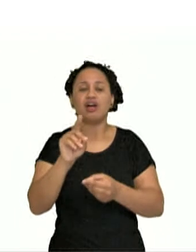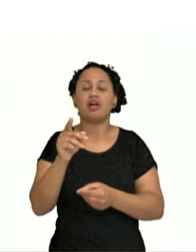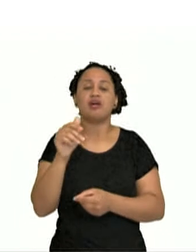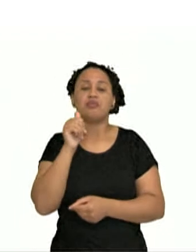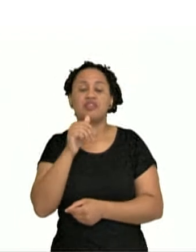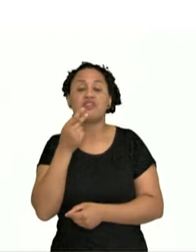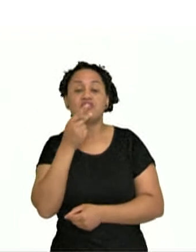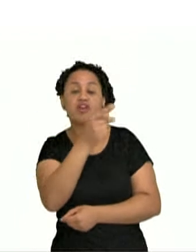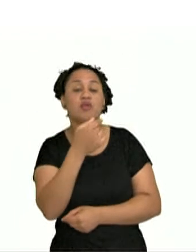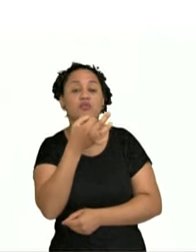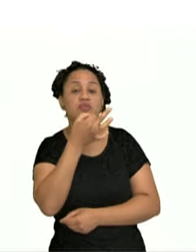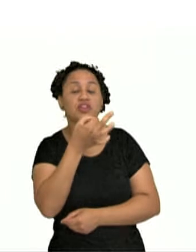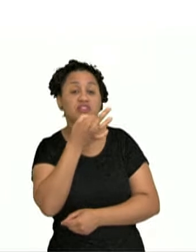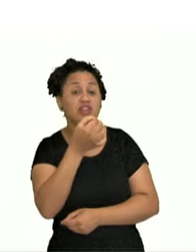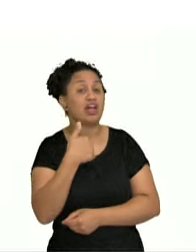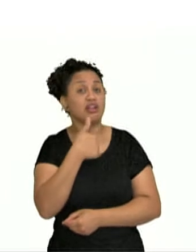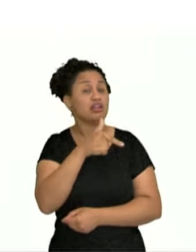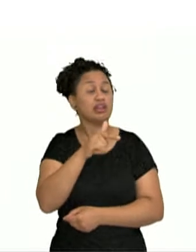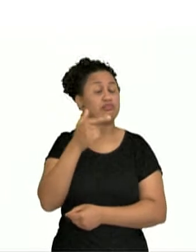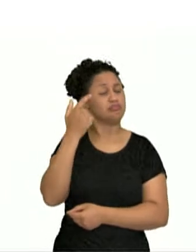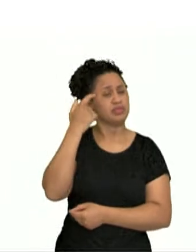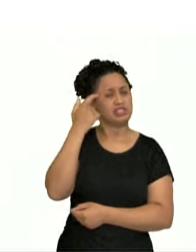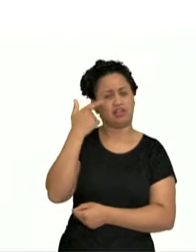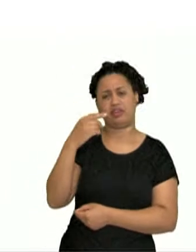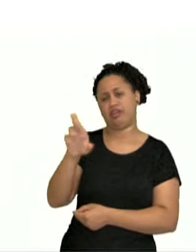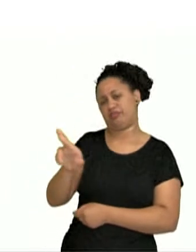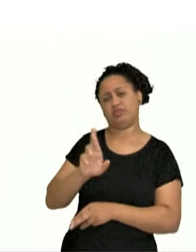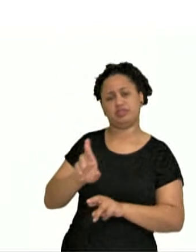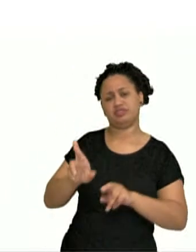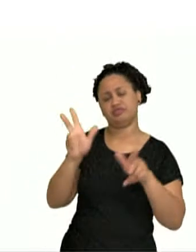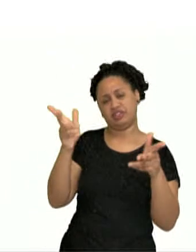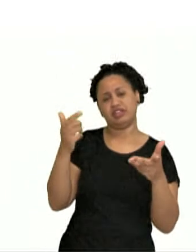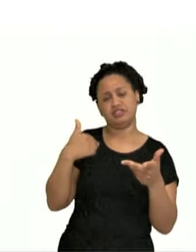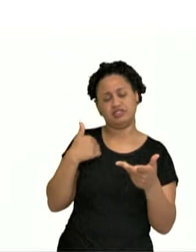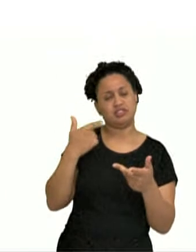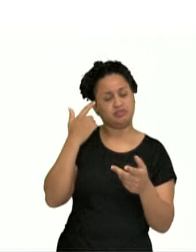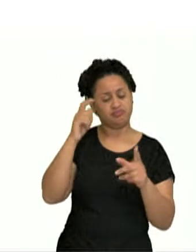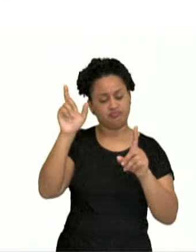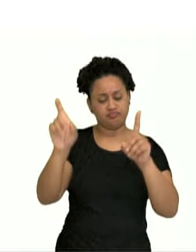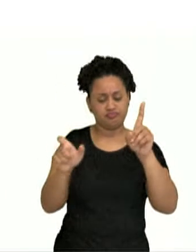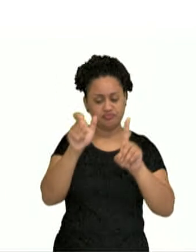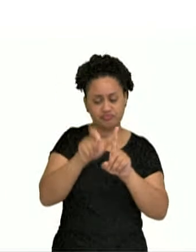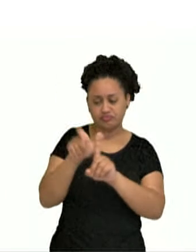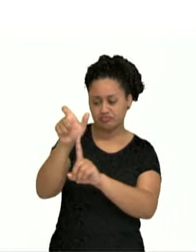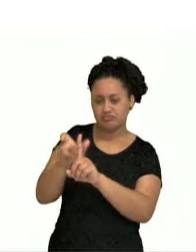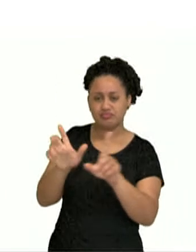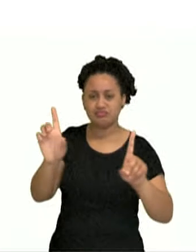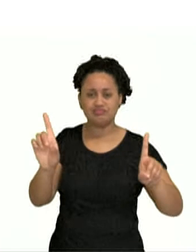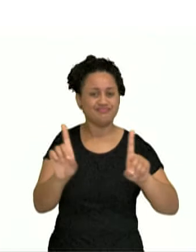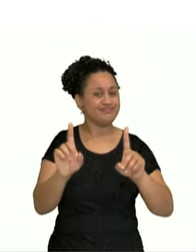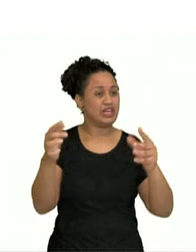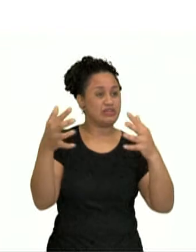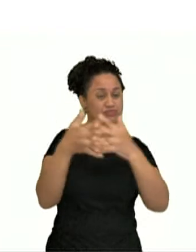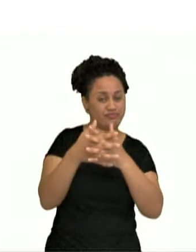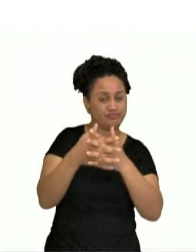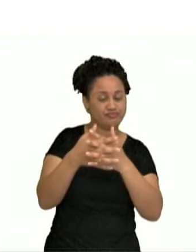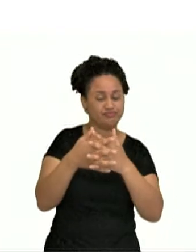dela e ele não esperava aquela resposta, né? Os personagens ali, vendedor e a Mafalda meio que não se entendem.